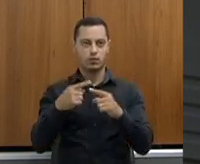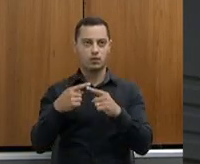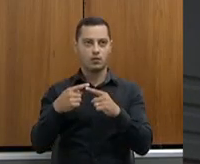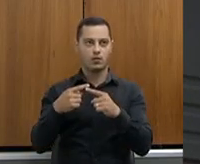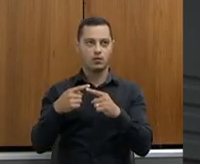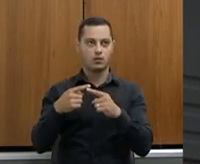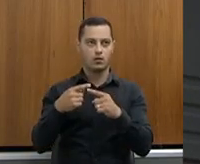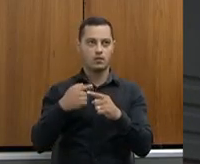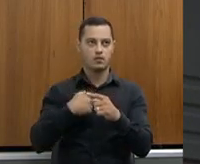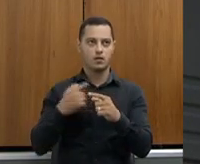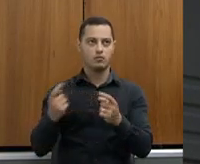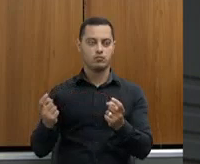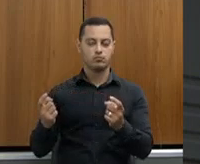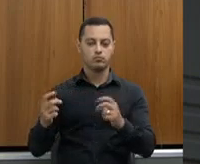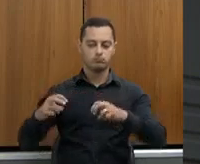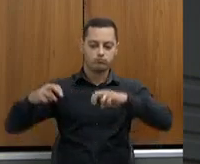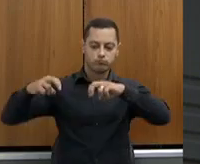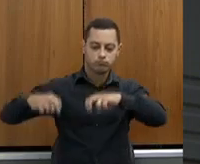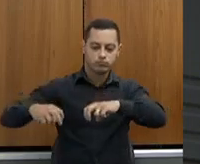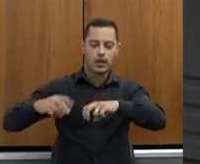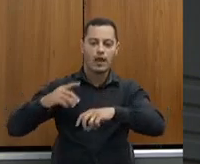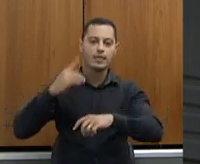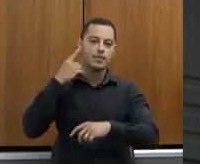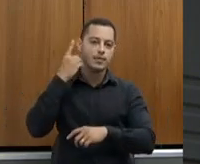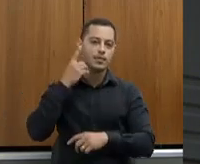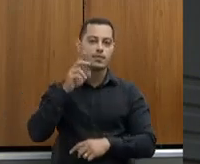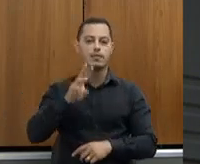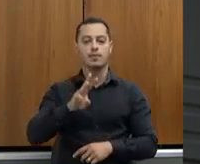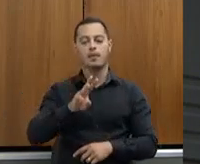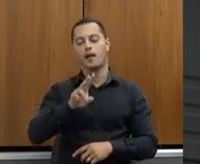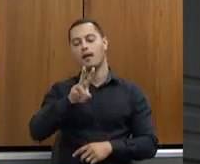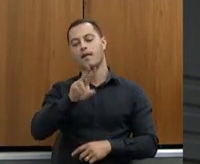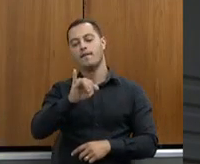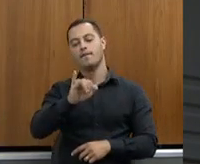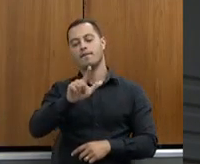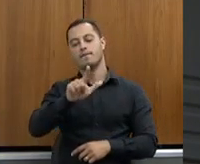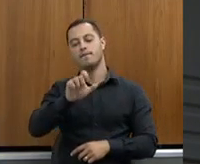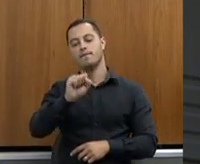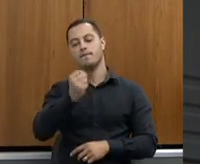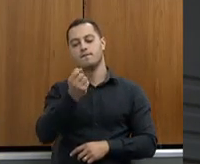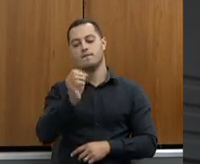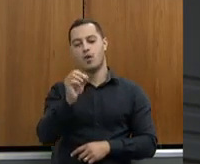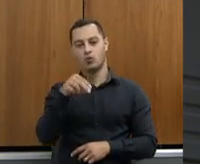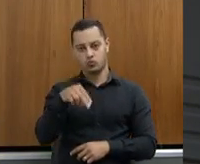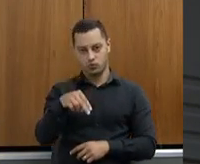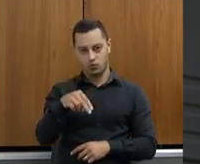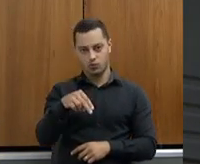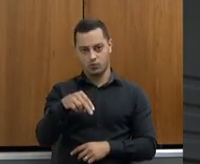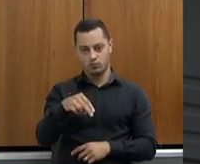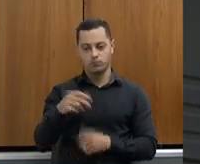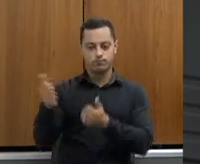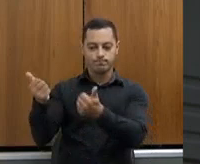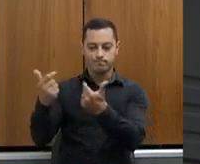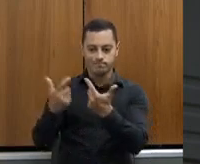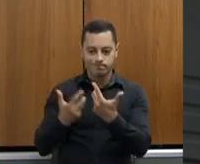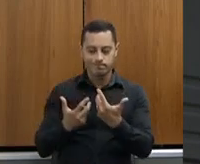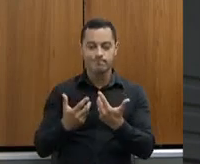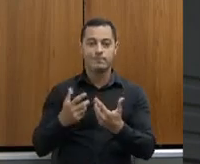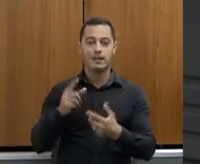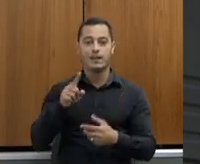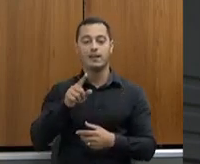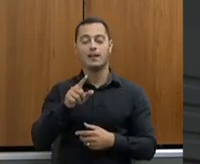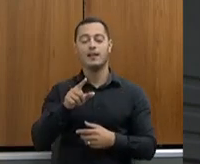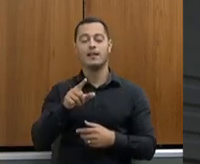Wilson, o deputado federal Wilson, que foi me procurar lá na secretaria por uma questão de uma interdição de 14 alambiques em Alto do Rio Doce. E esses